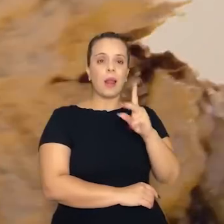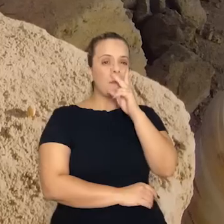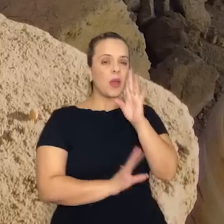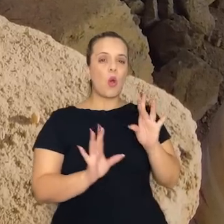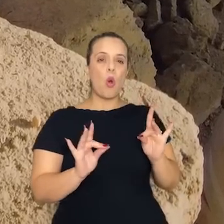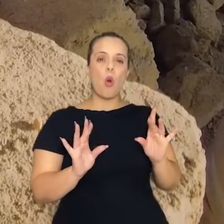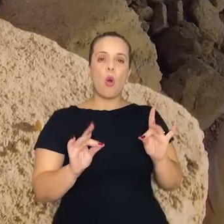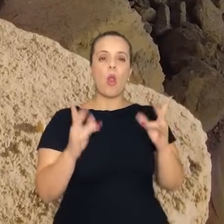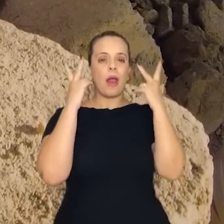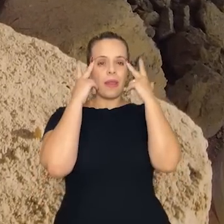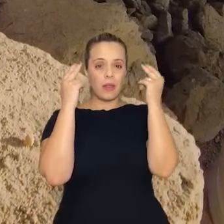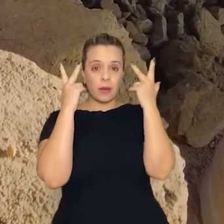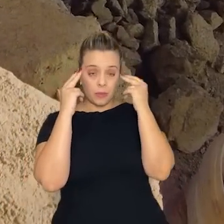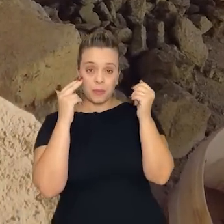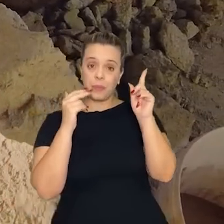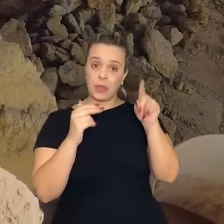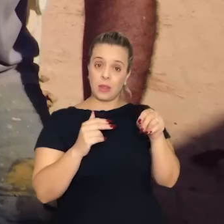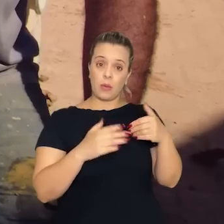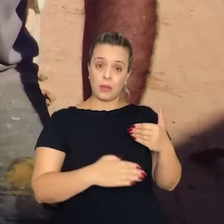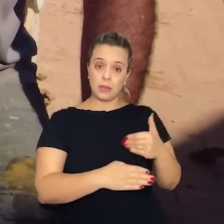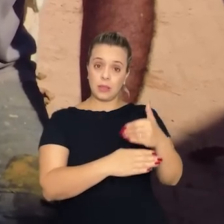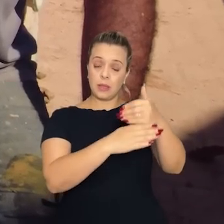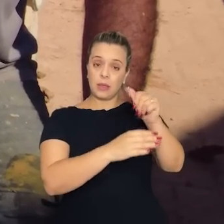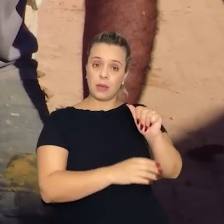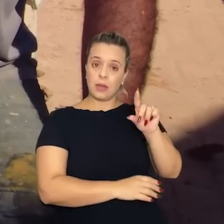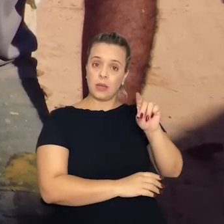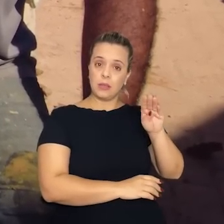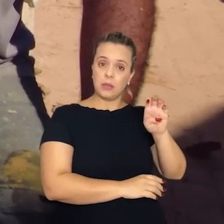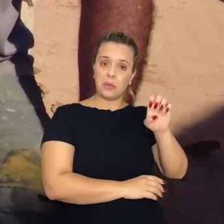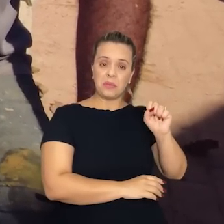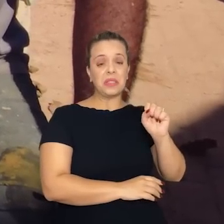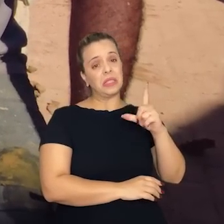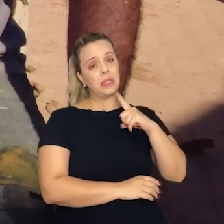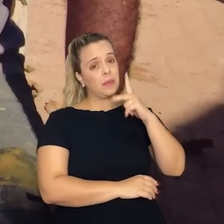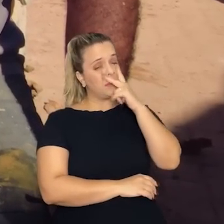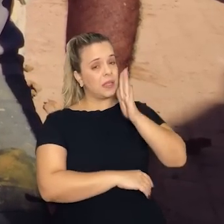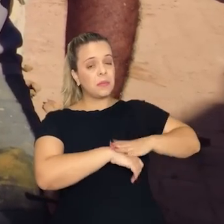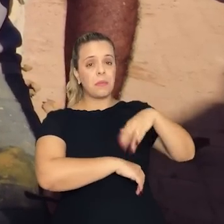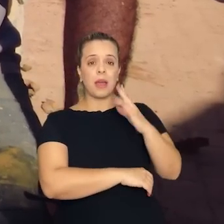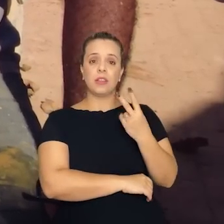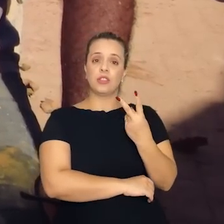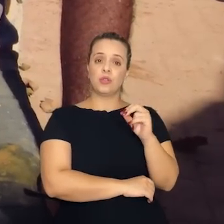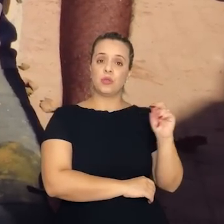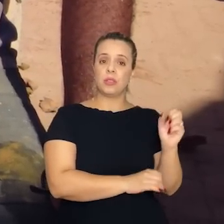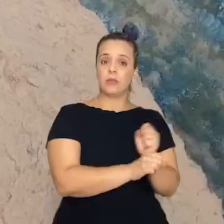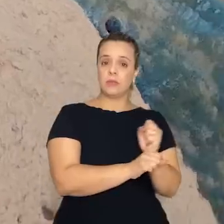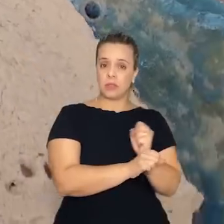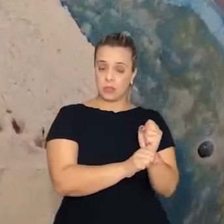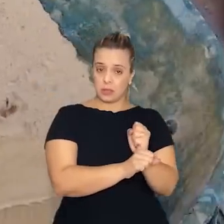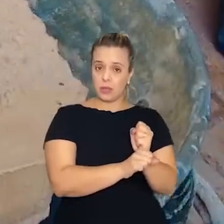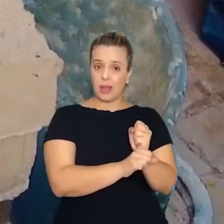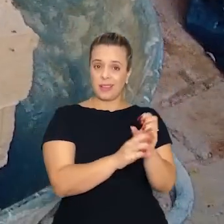natural. Essas peças do adobre, elas têm provavelmente mais de 200 anos. Foram tirados,